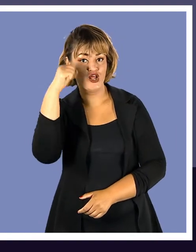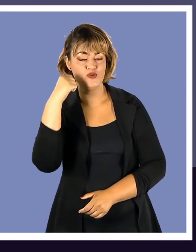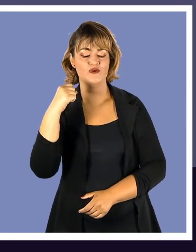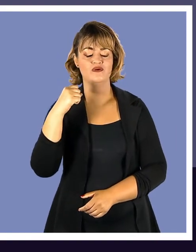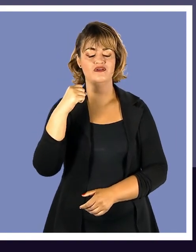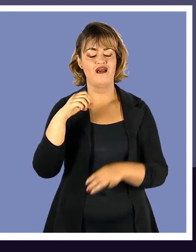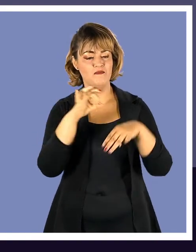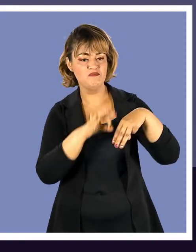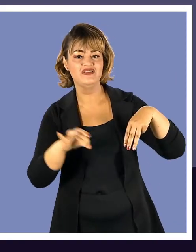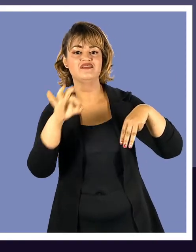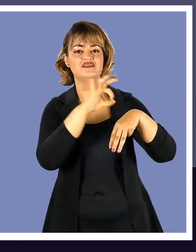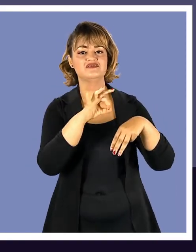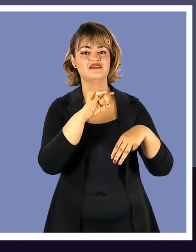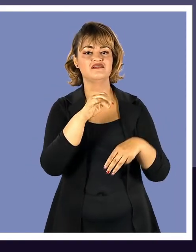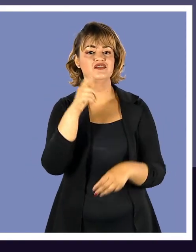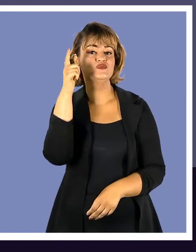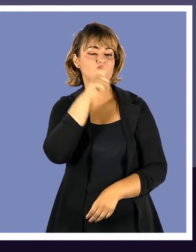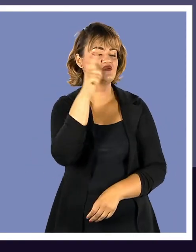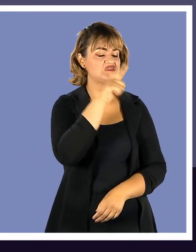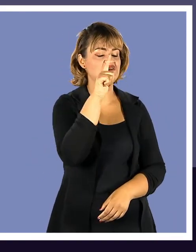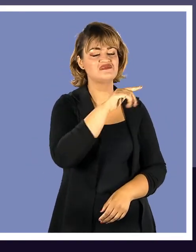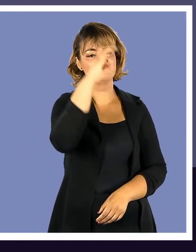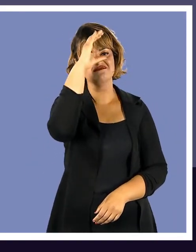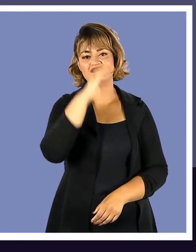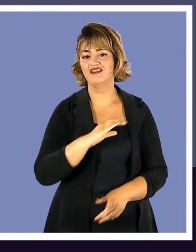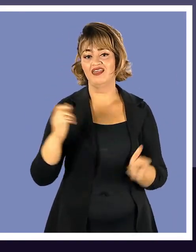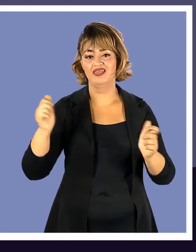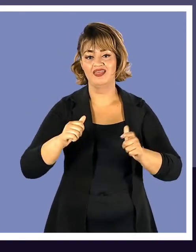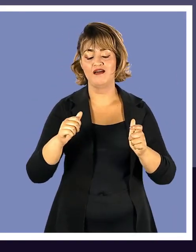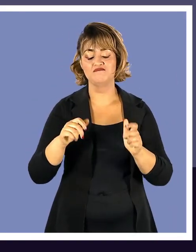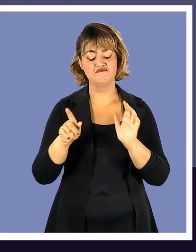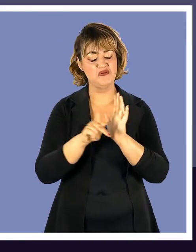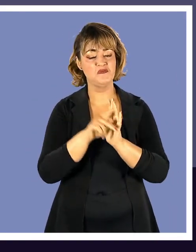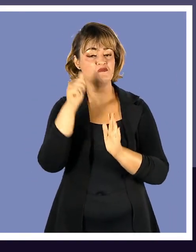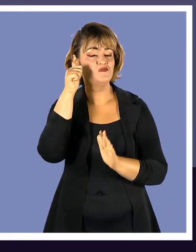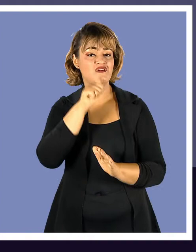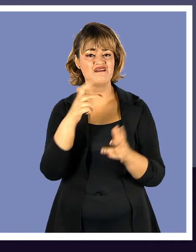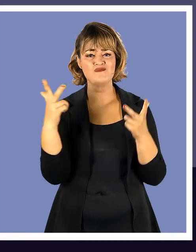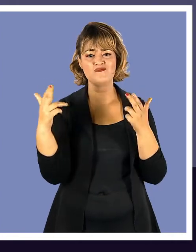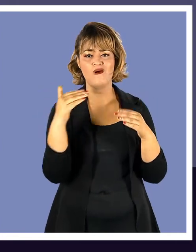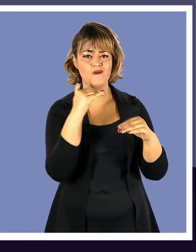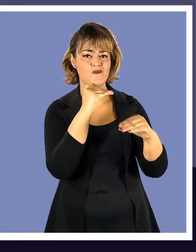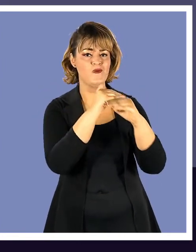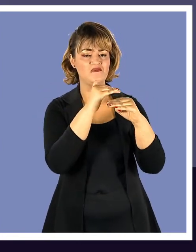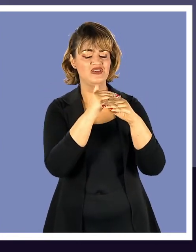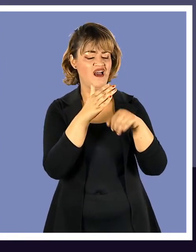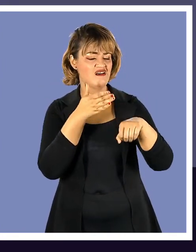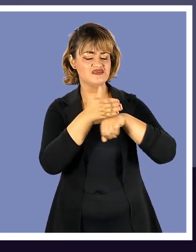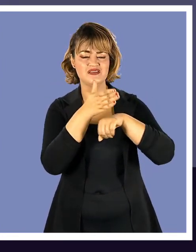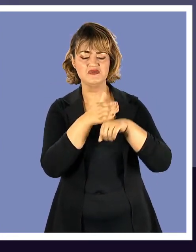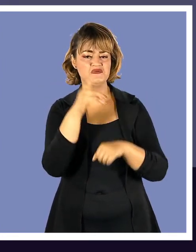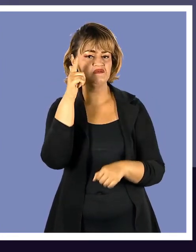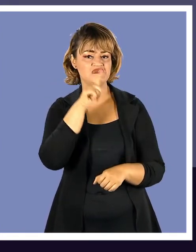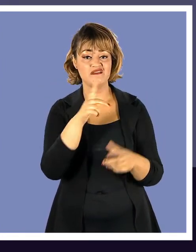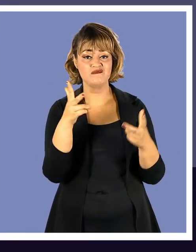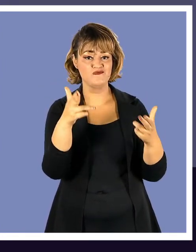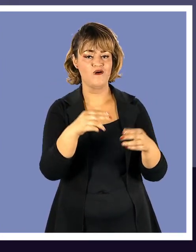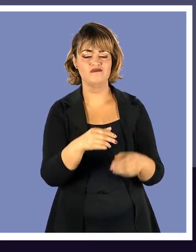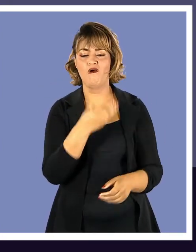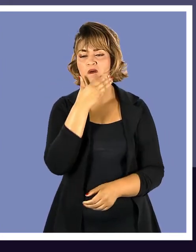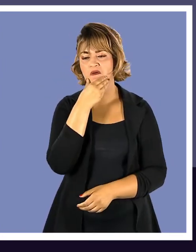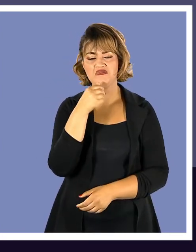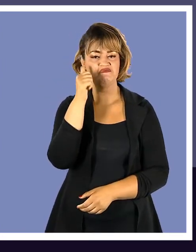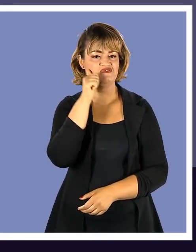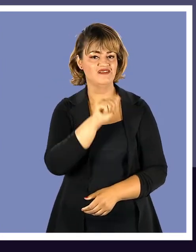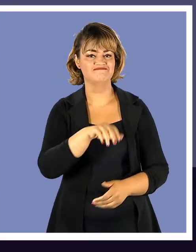ministra, ou seja, que nós tenhamos efetivamente alcançado a plenitude da cidadania feminina. E que os postos de poder sejam acessíveis em